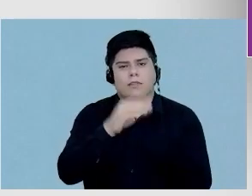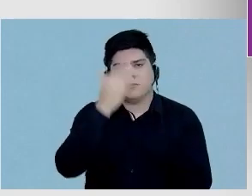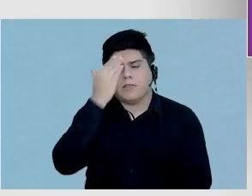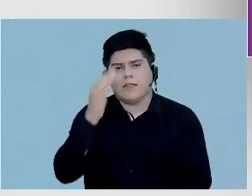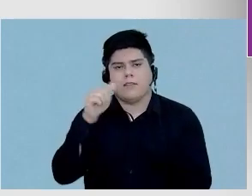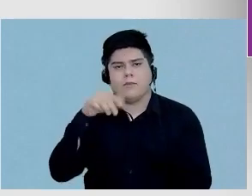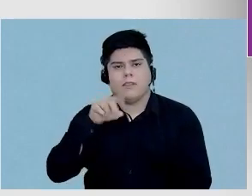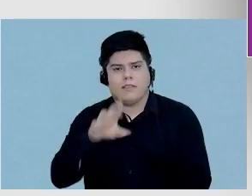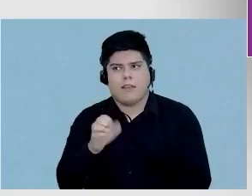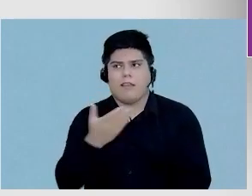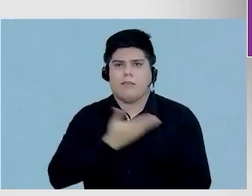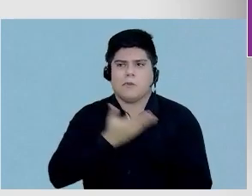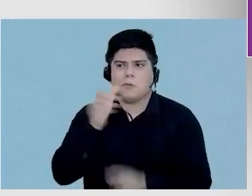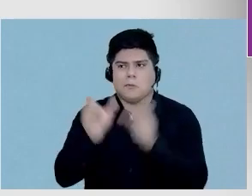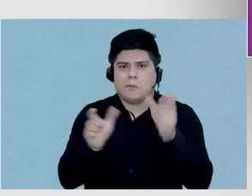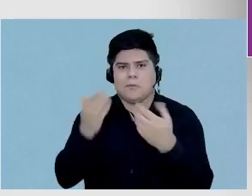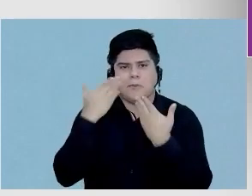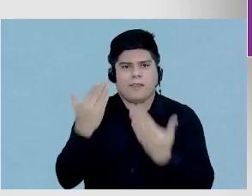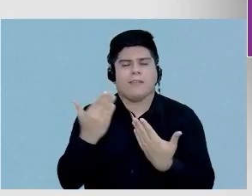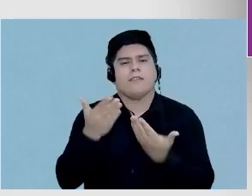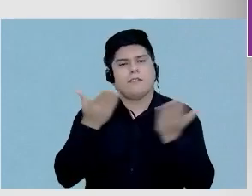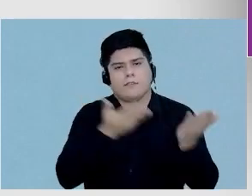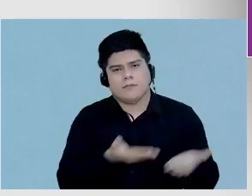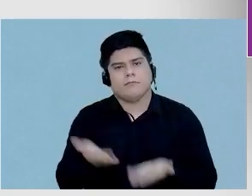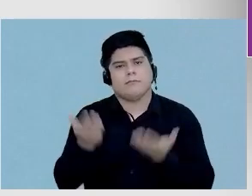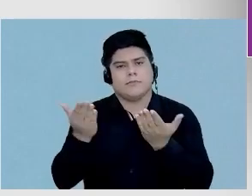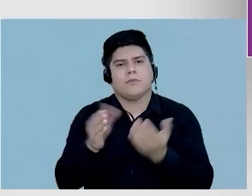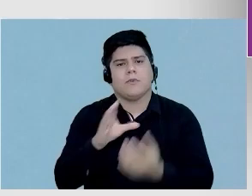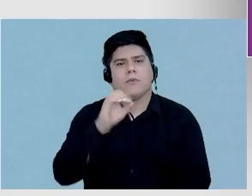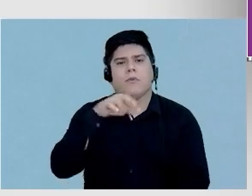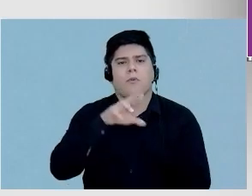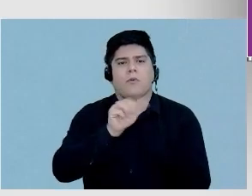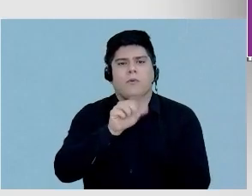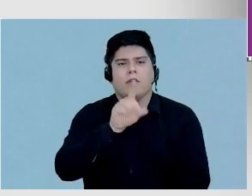colegas. Eu gostaria de passar a palavra para o Conrado.